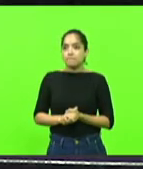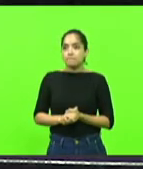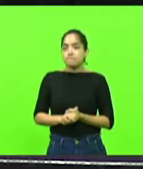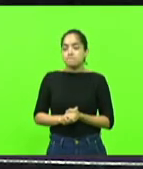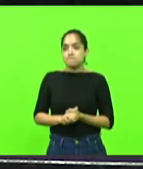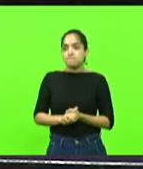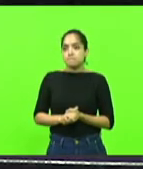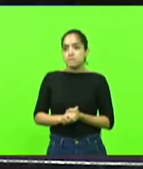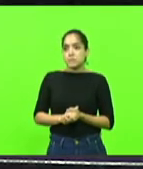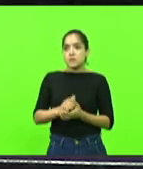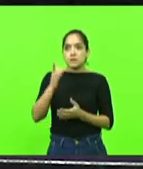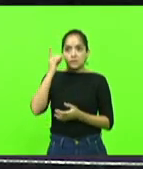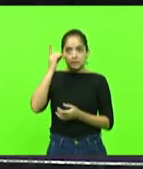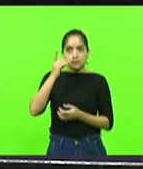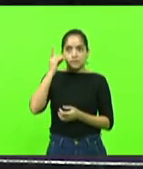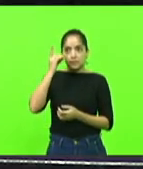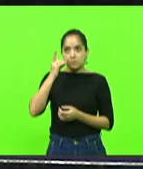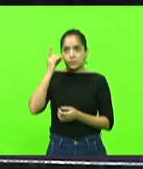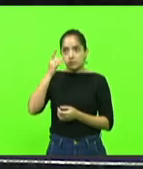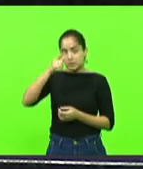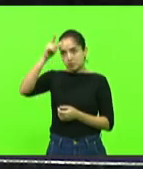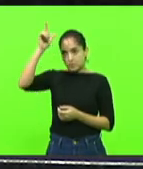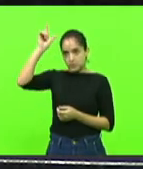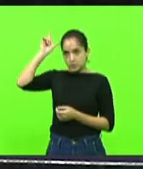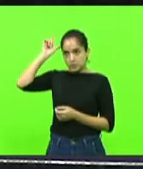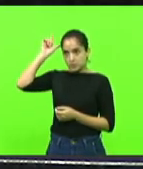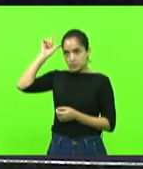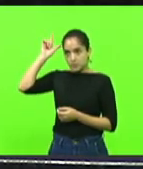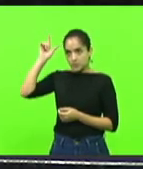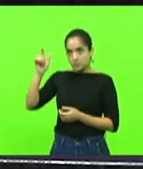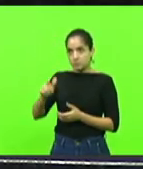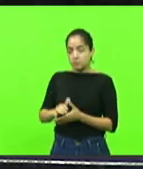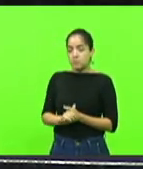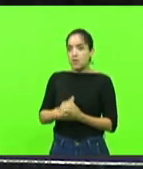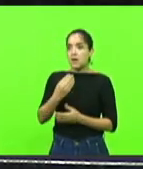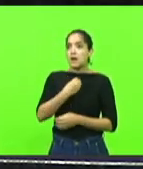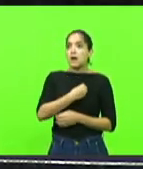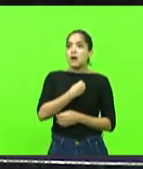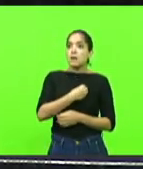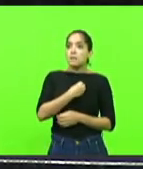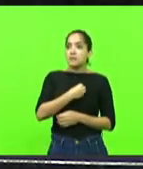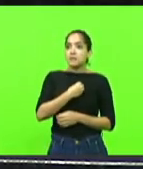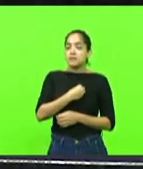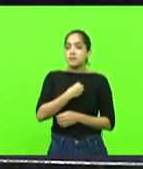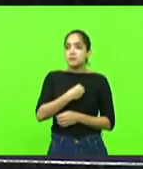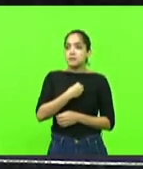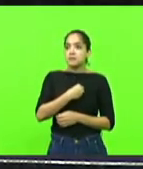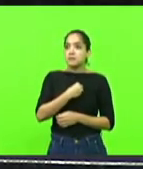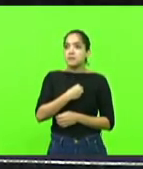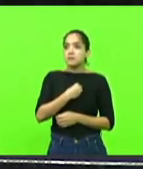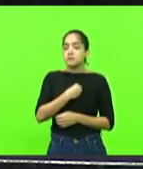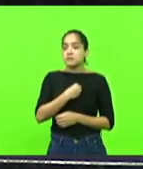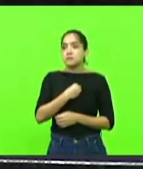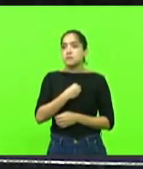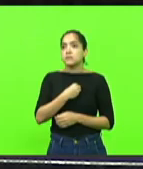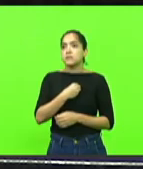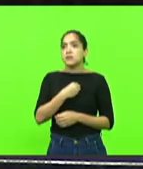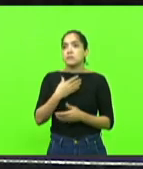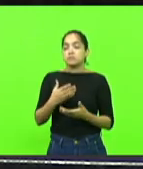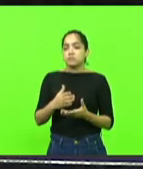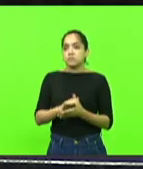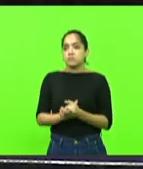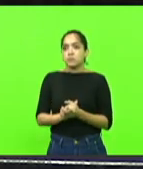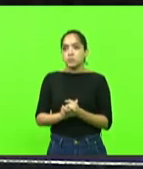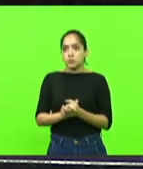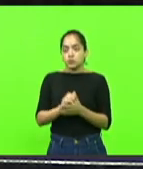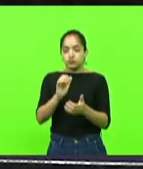Deputado Sargento Lima, pela ordem. Presidente, só comunicar a presença aqui do Lucinei da Rocha, que fervoroso torcedor do Joinville Esporte